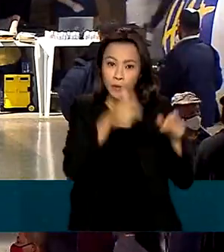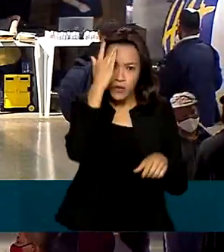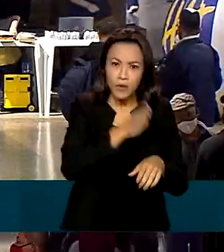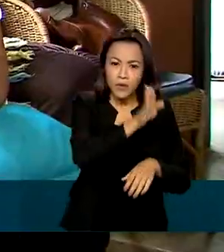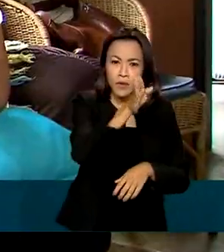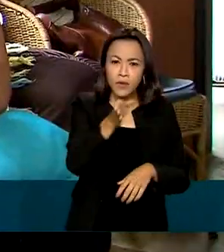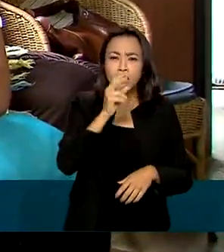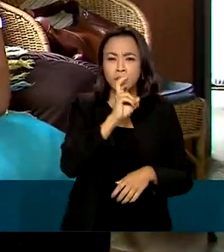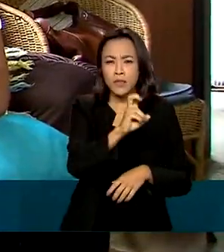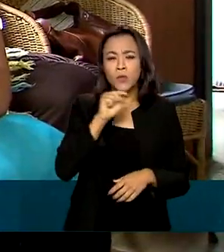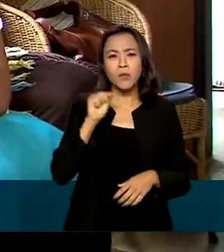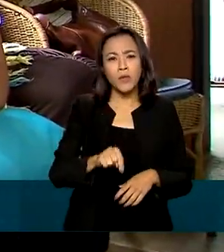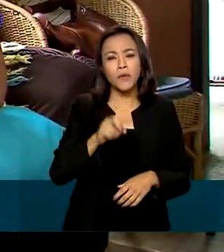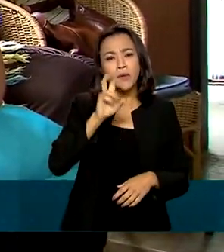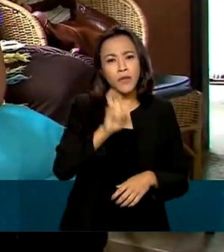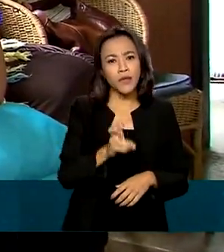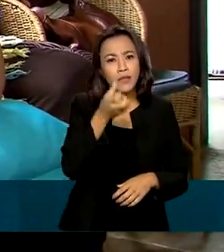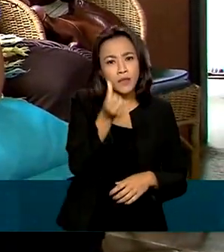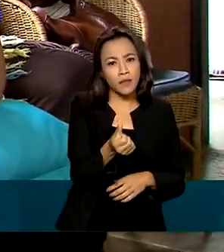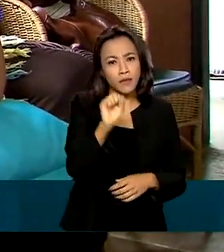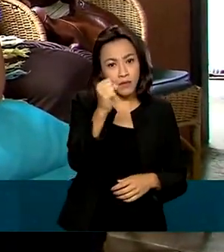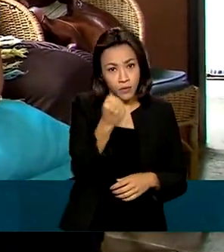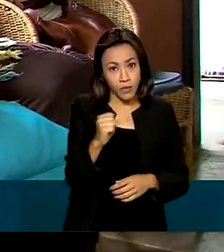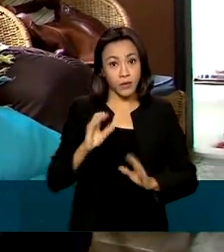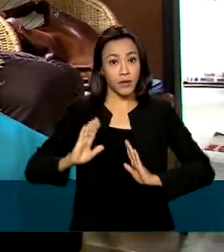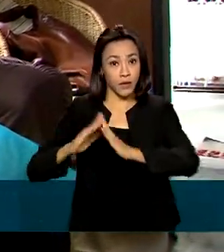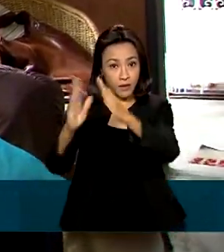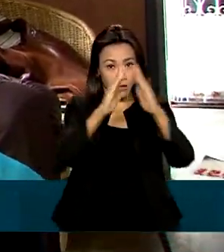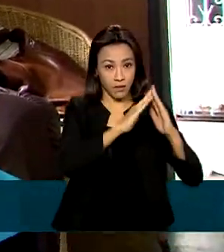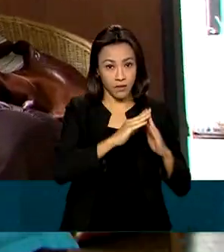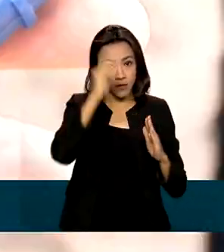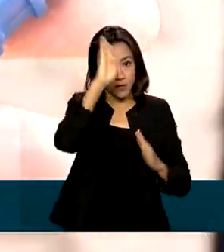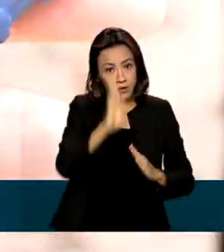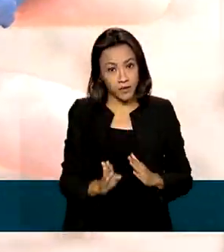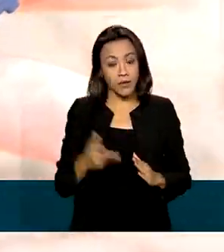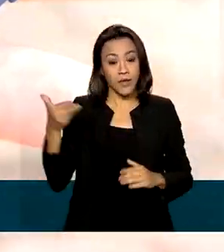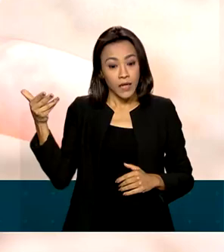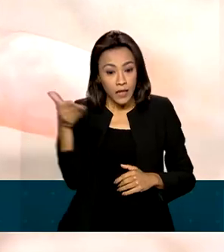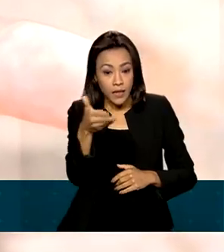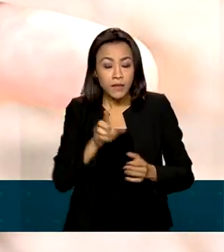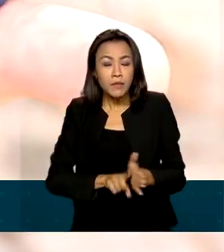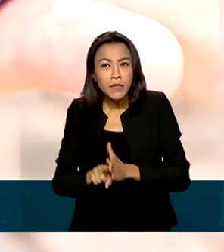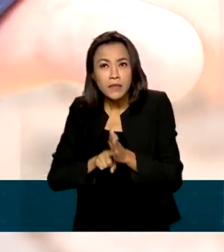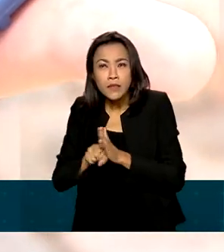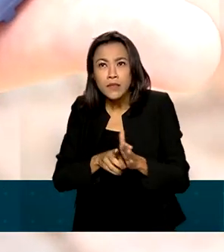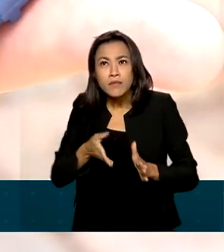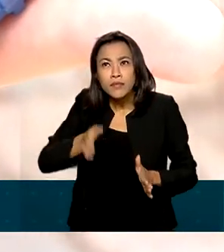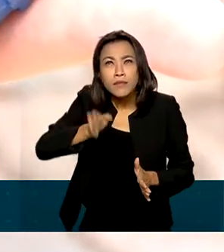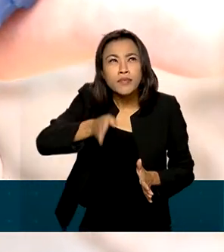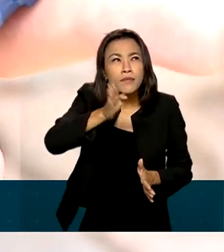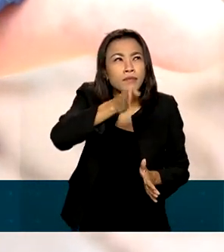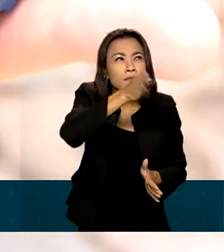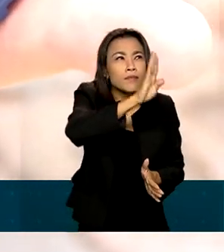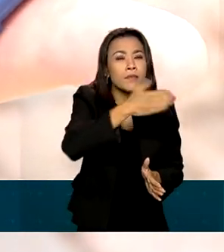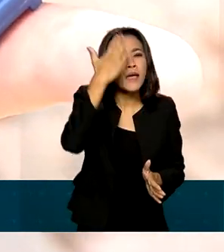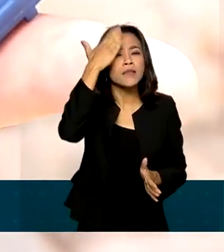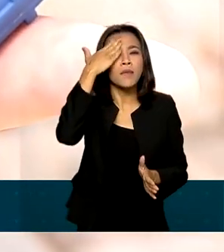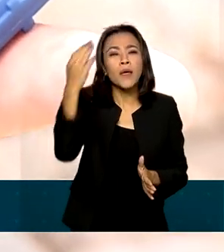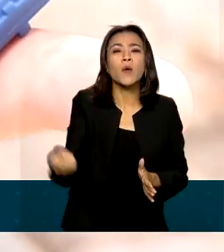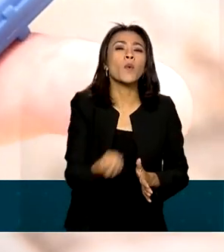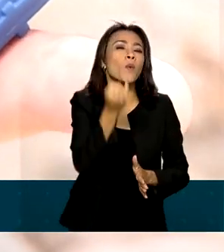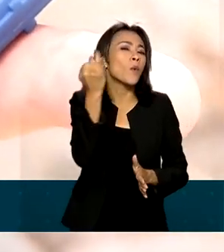.568 municípios do país. O Censo, além de fazer um levantamento sobre o tamanho da população